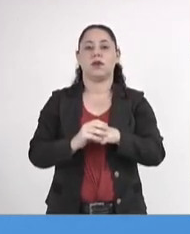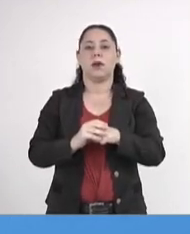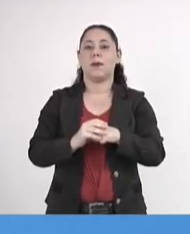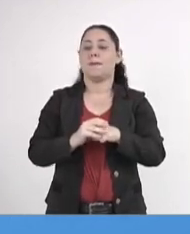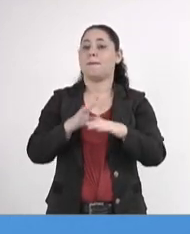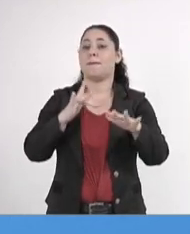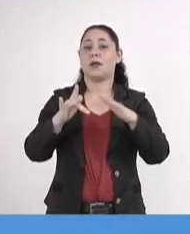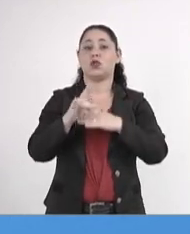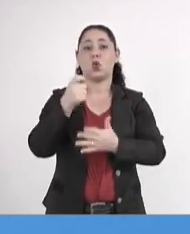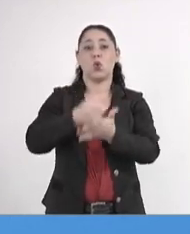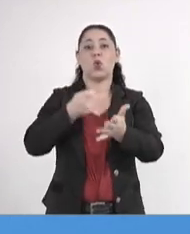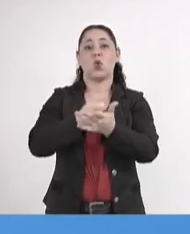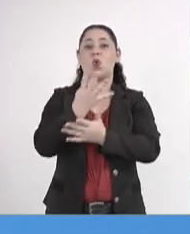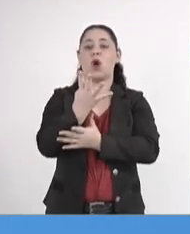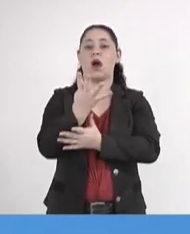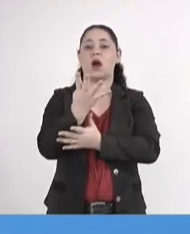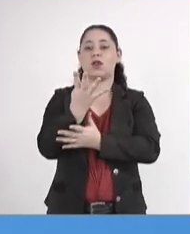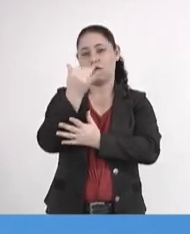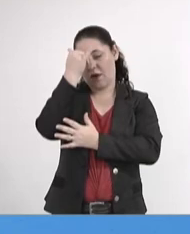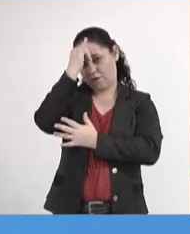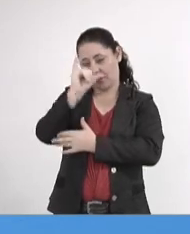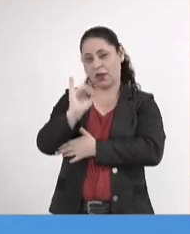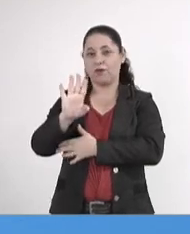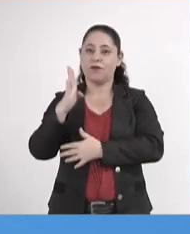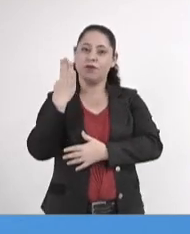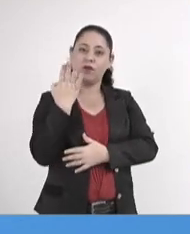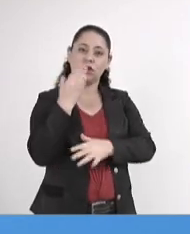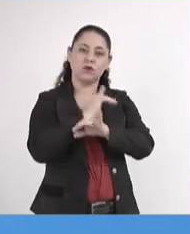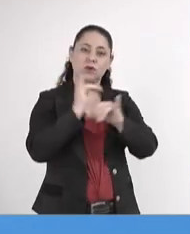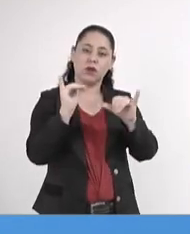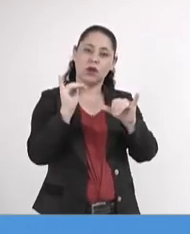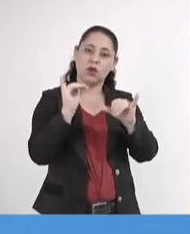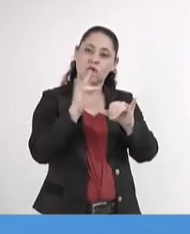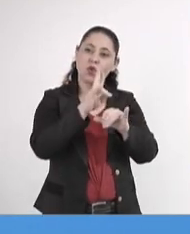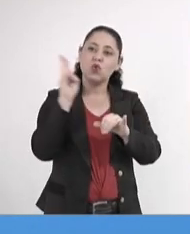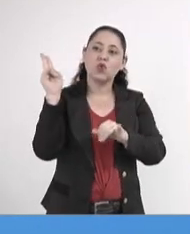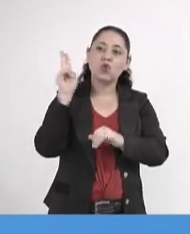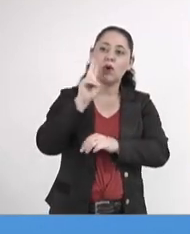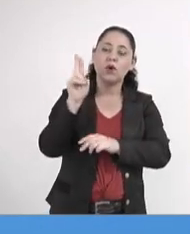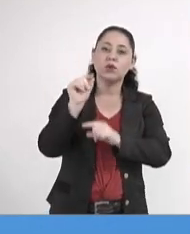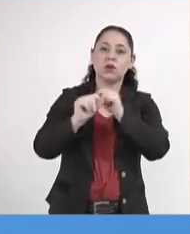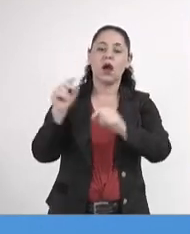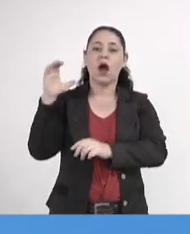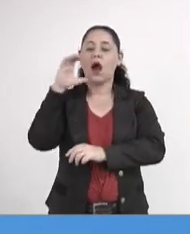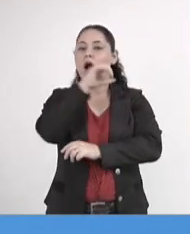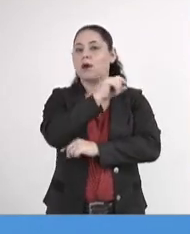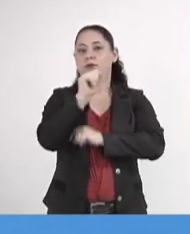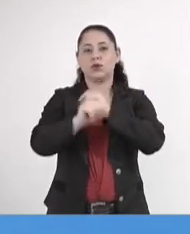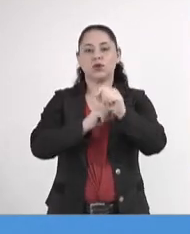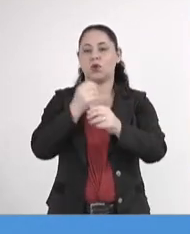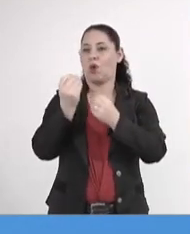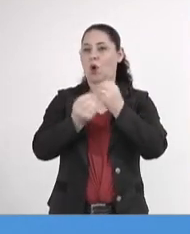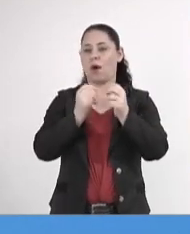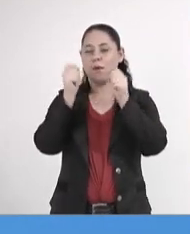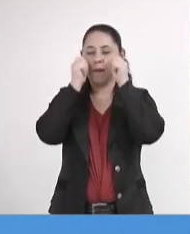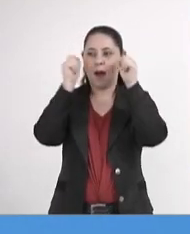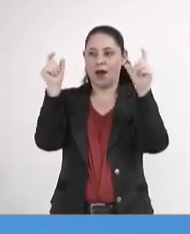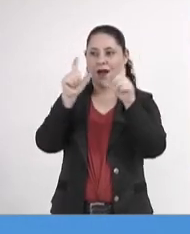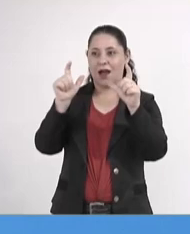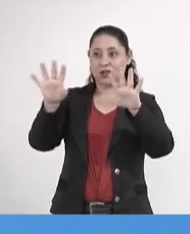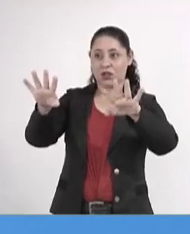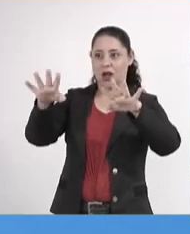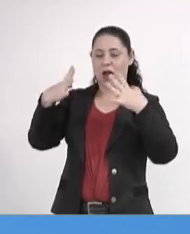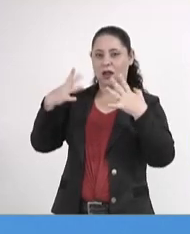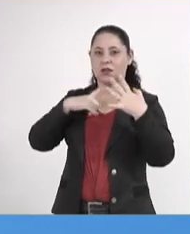cobrou durante quatro anos o combate à fake news e que, em nome da velocidade, do quão seria interessante e bom para